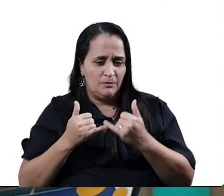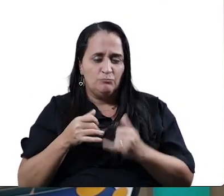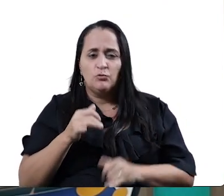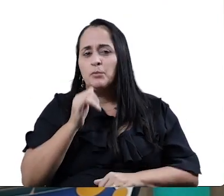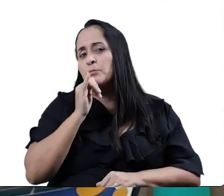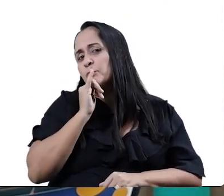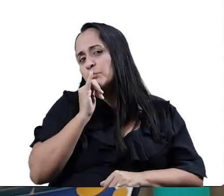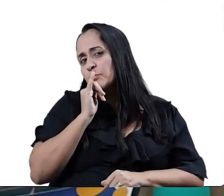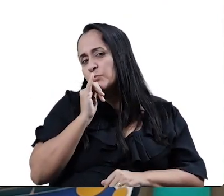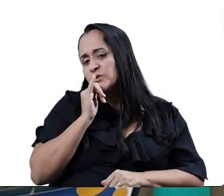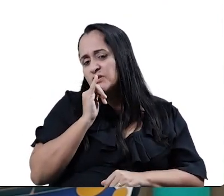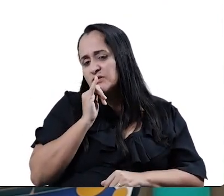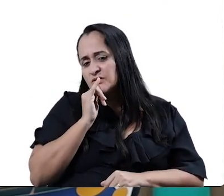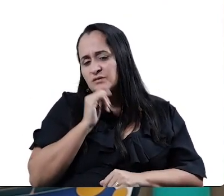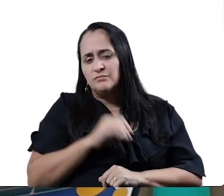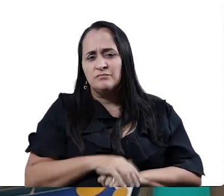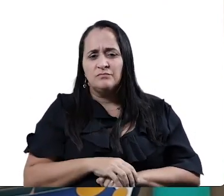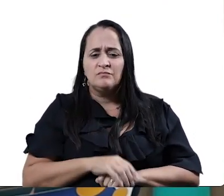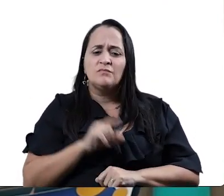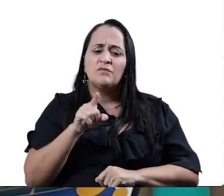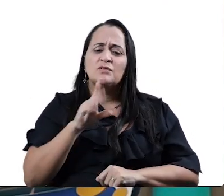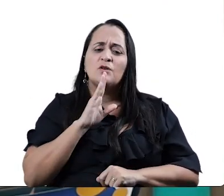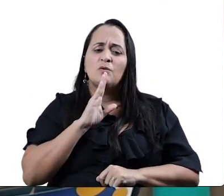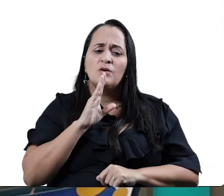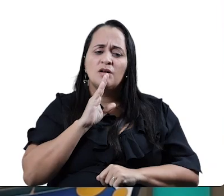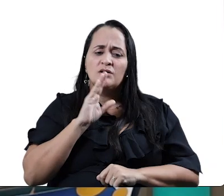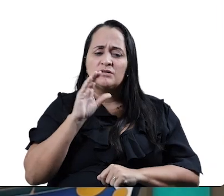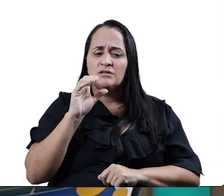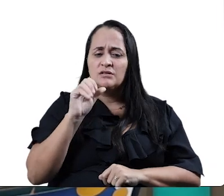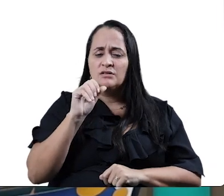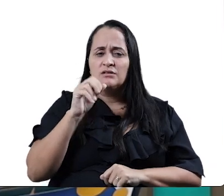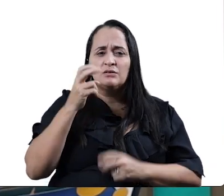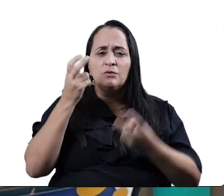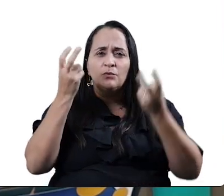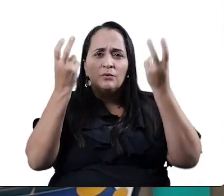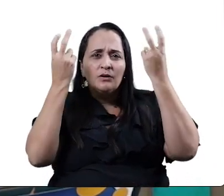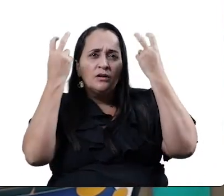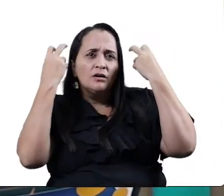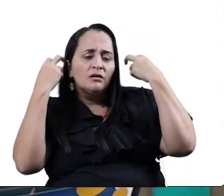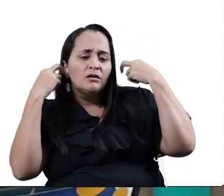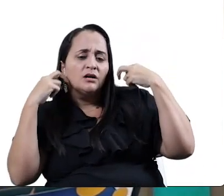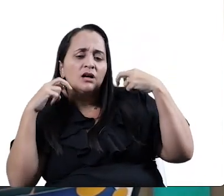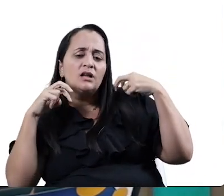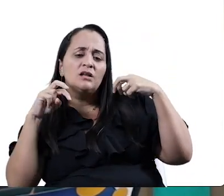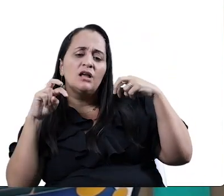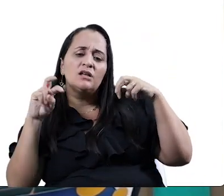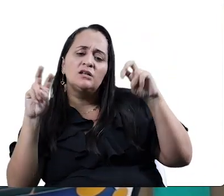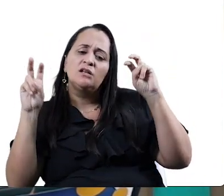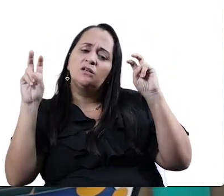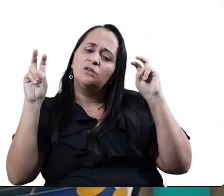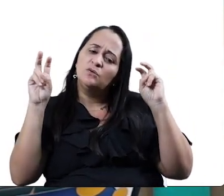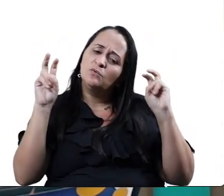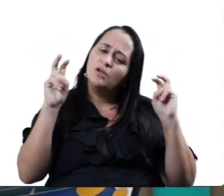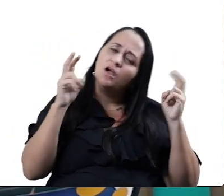Por exemplo, vocês conhecem Carneirinho, Carneirão? Faz assim. Carneirinho. Pegue as mãos, né?